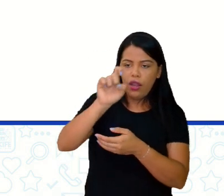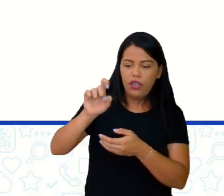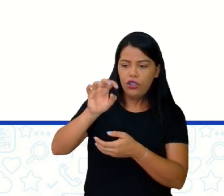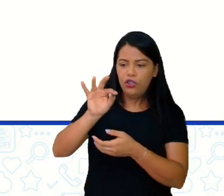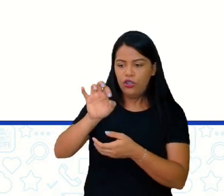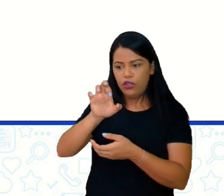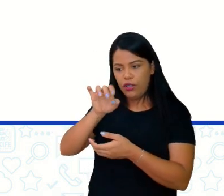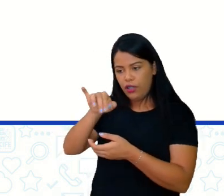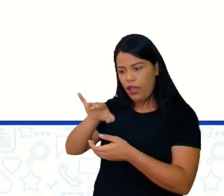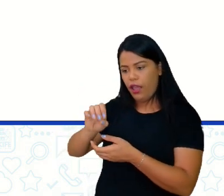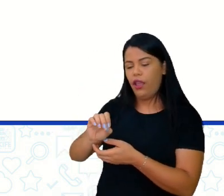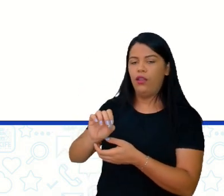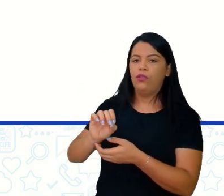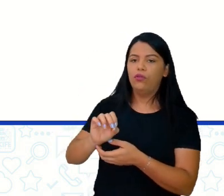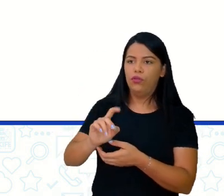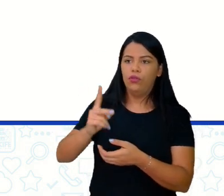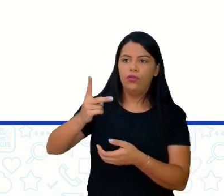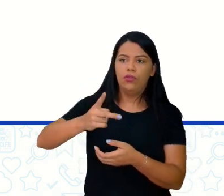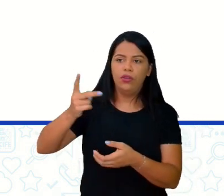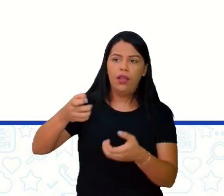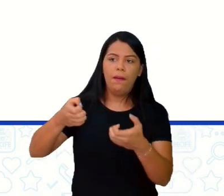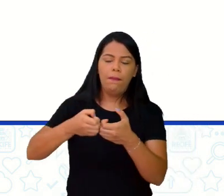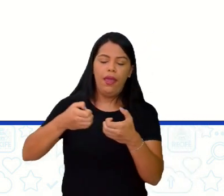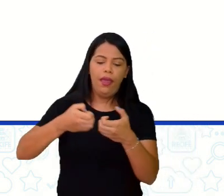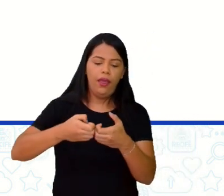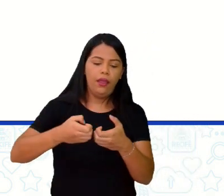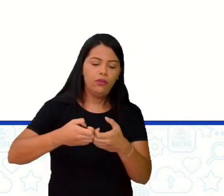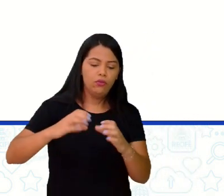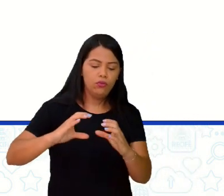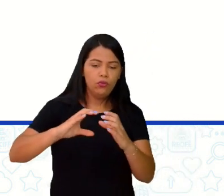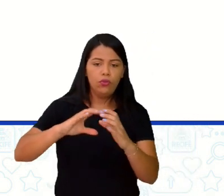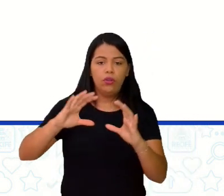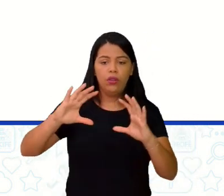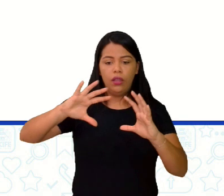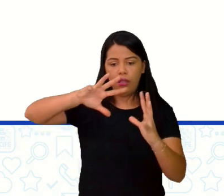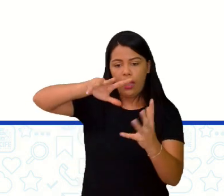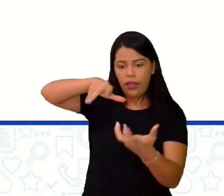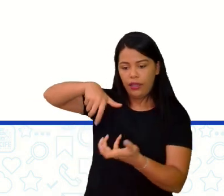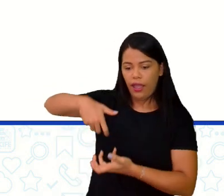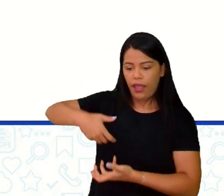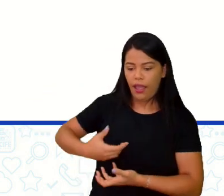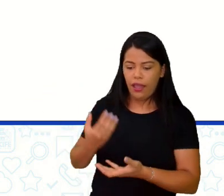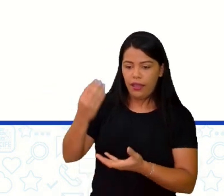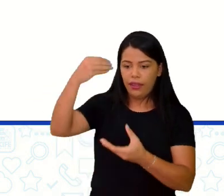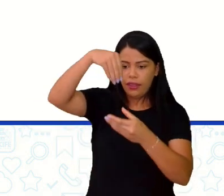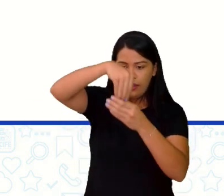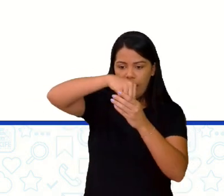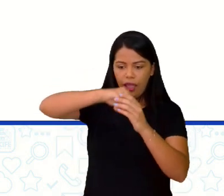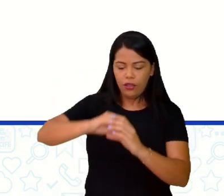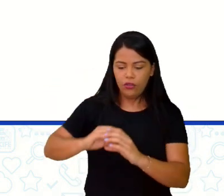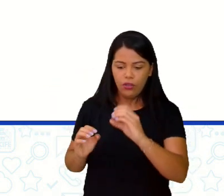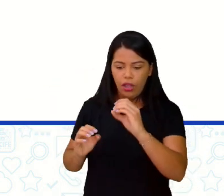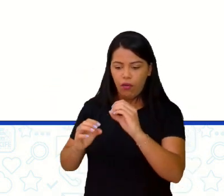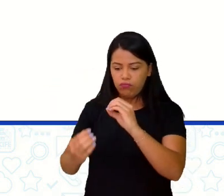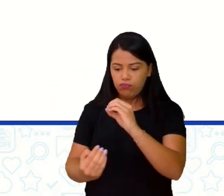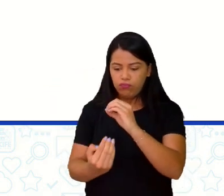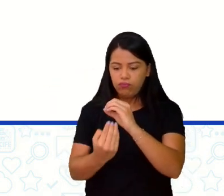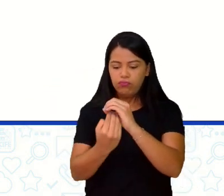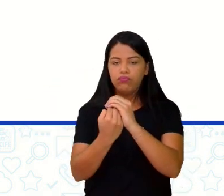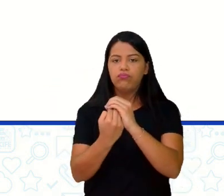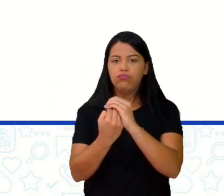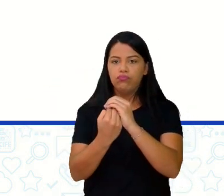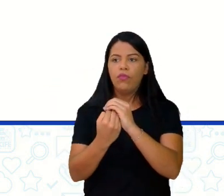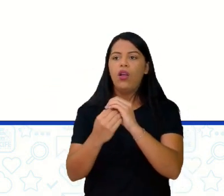próximo ao núcleo da Terra, é o manto interno. Esse laranja, que está mais distante, é o que a gente